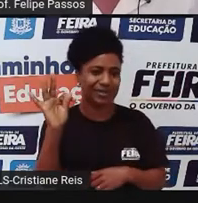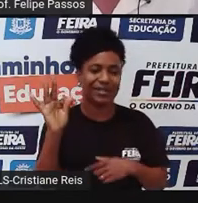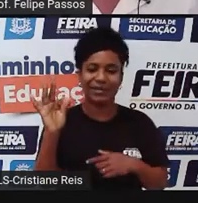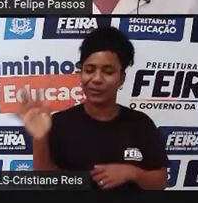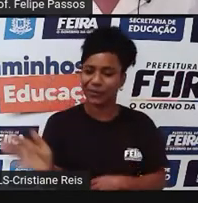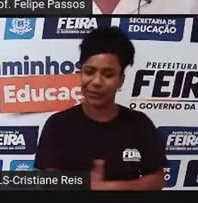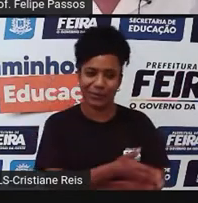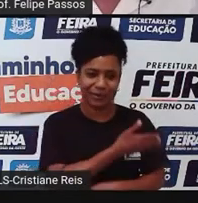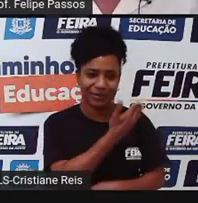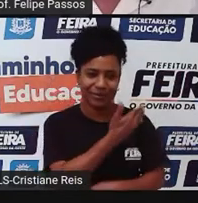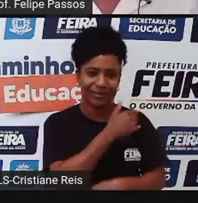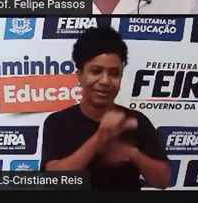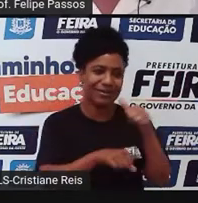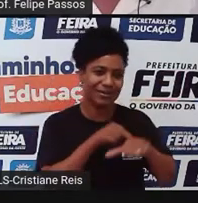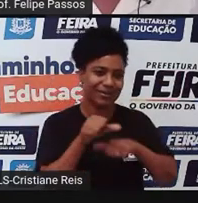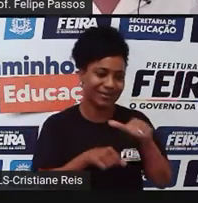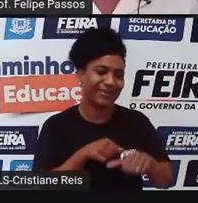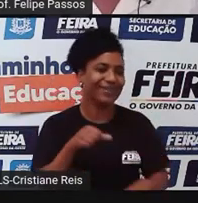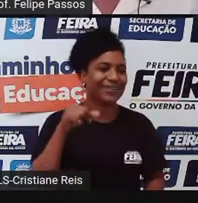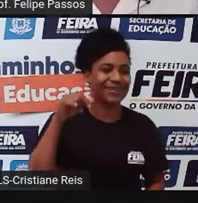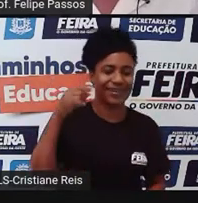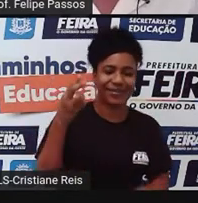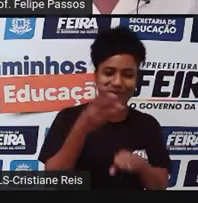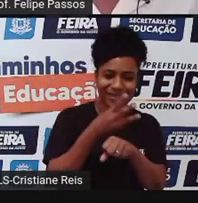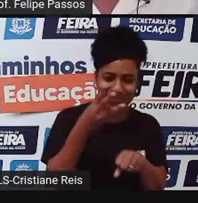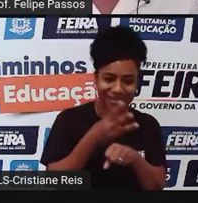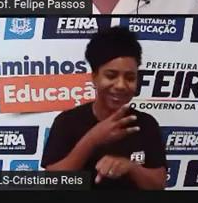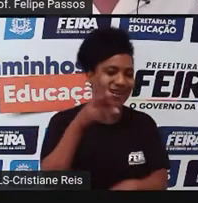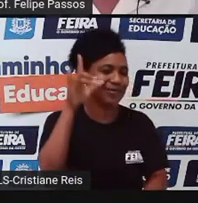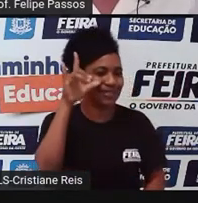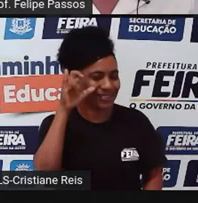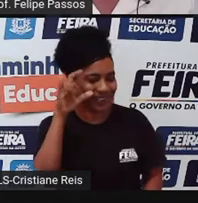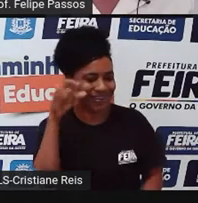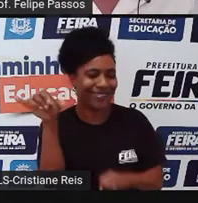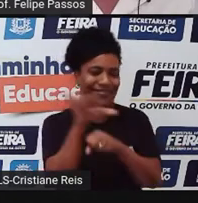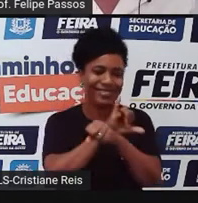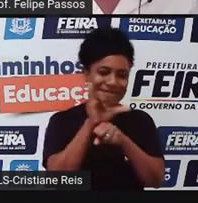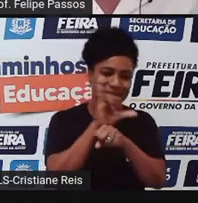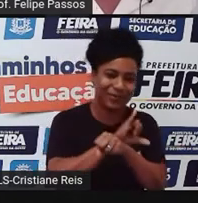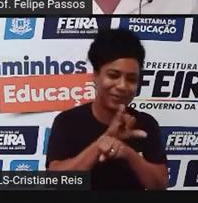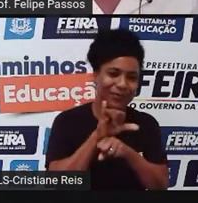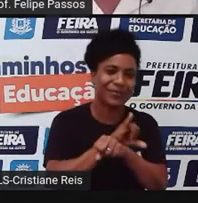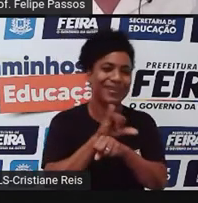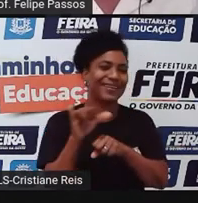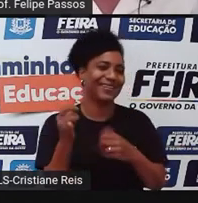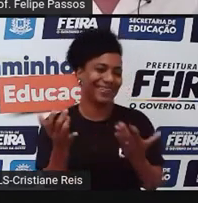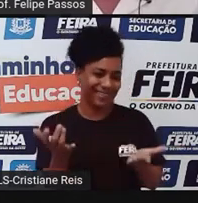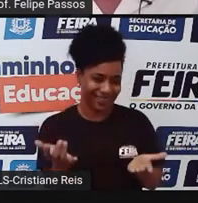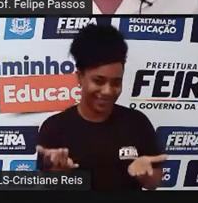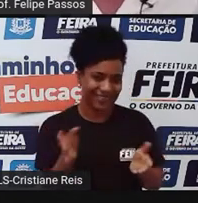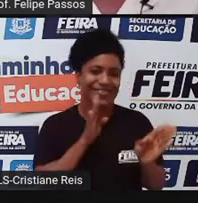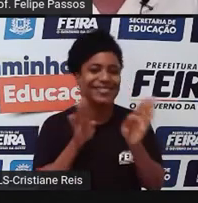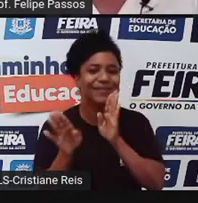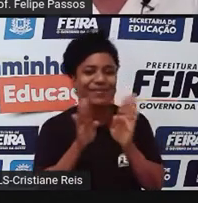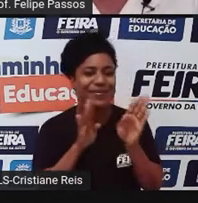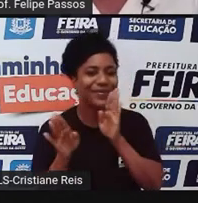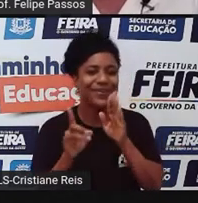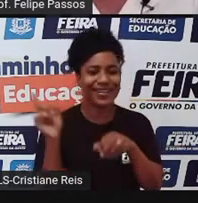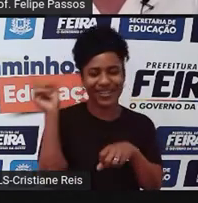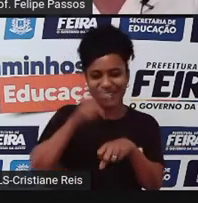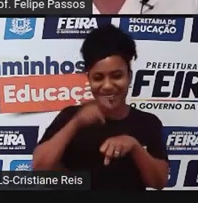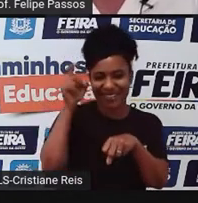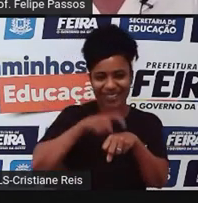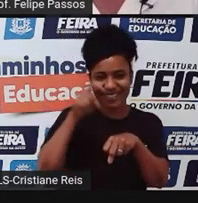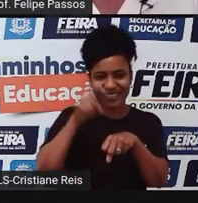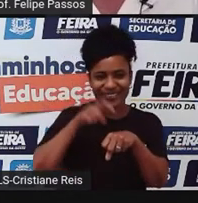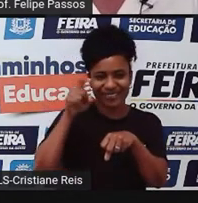separei aqui, né? Essas aqui vocês conhecem. WhatsApp, Instagram, Facebook, YouTube, o TikTok, que hoje em dia está